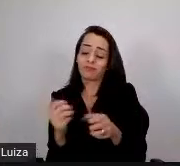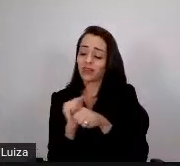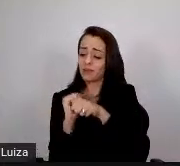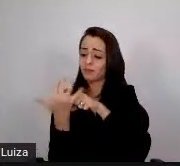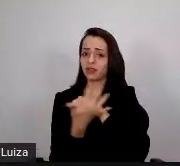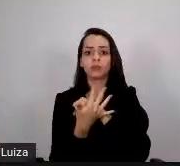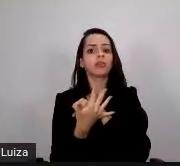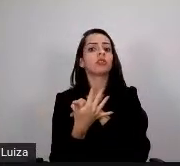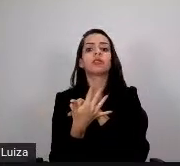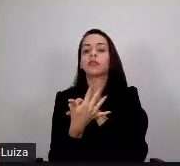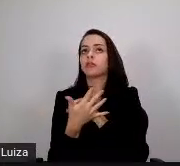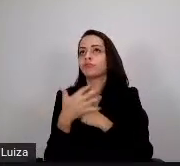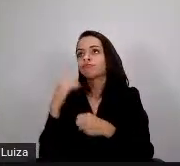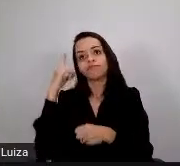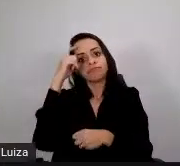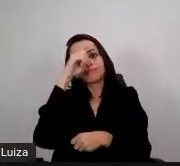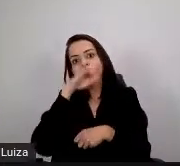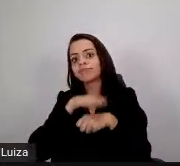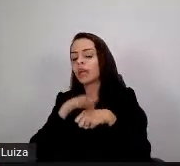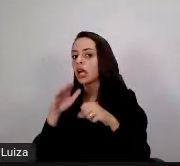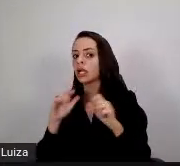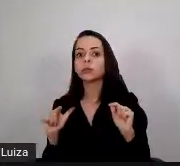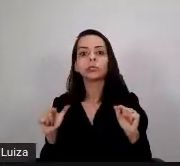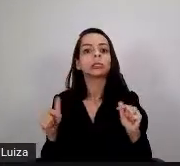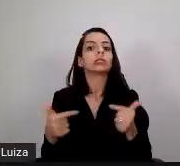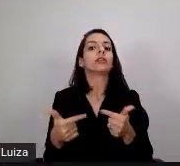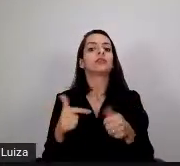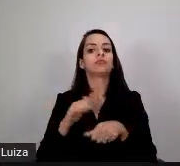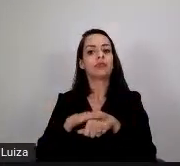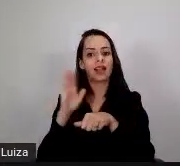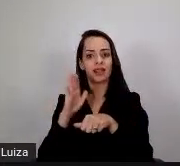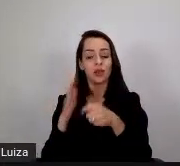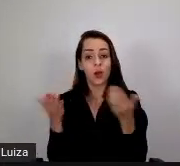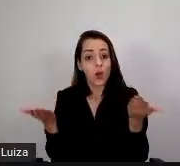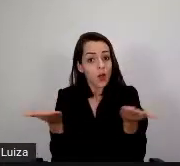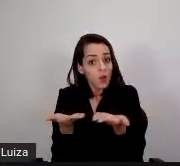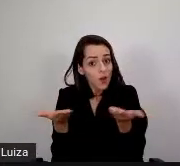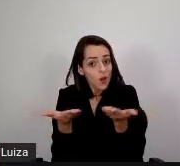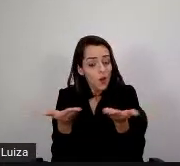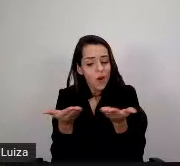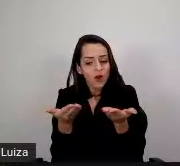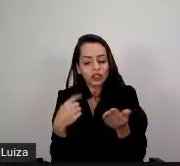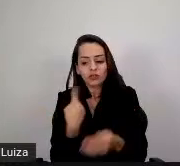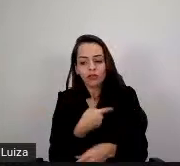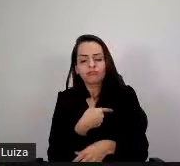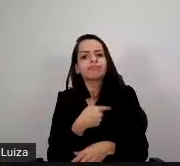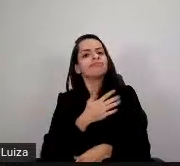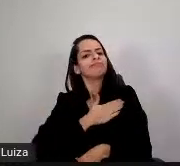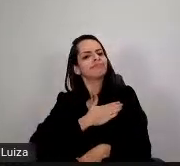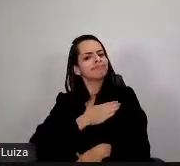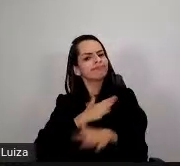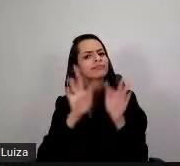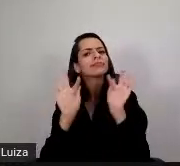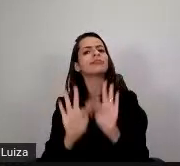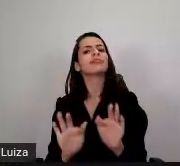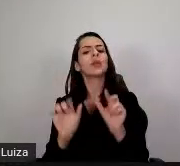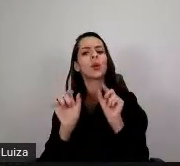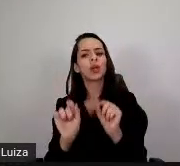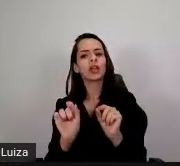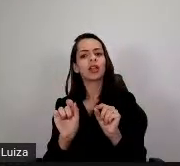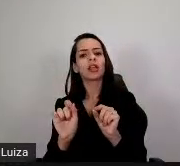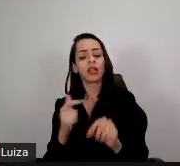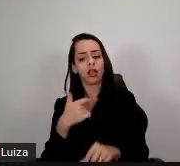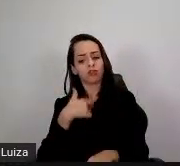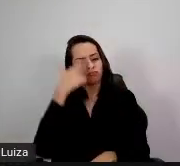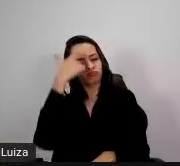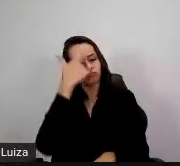né, a gente fica muito, muito satisfeito mesmo, como cidadã, como educadora, de ver um curso tão bem